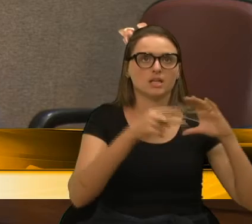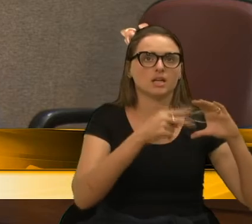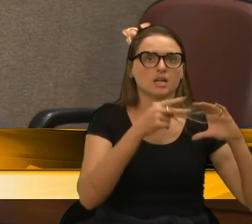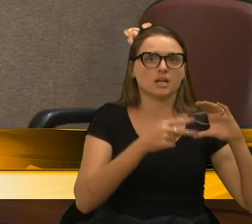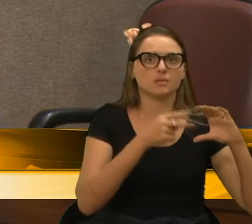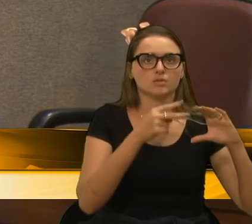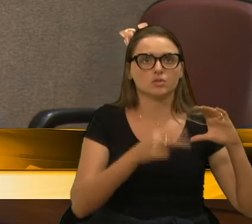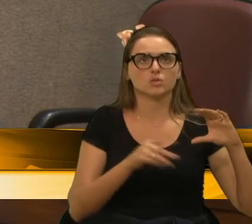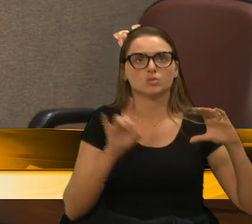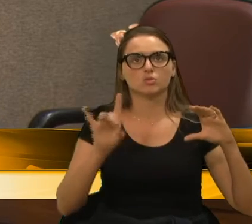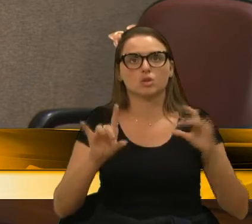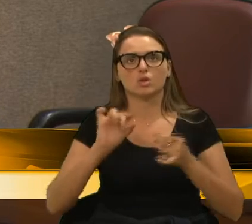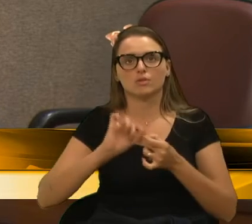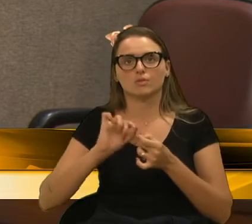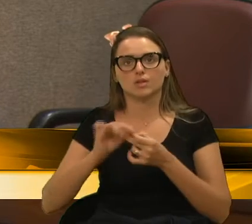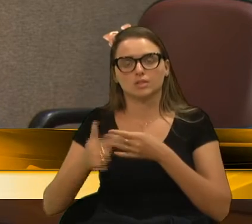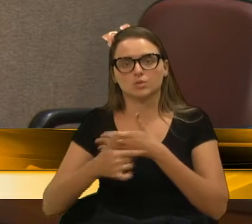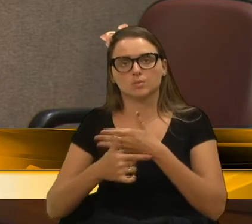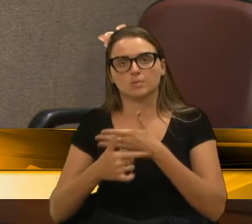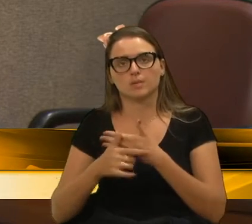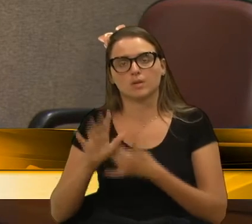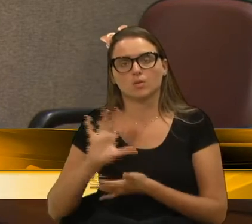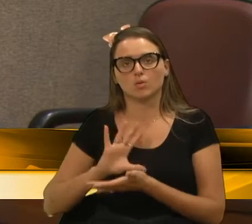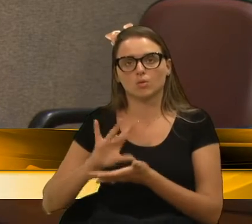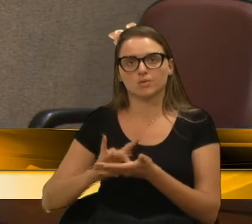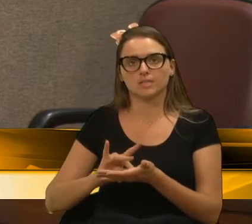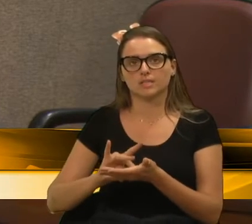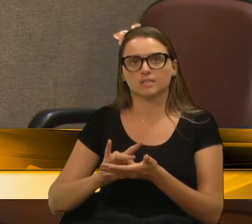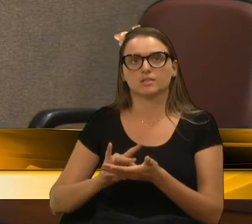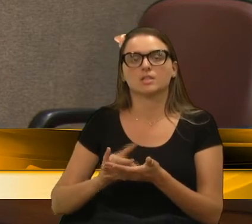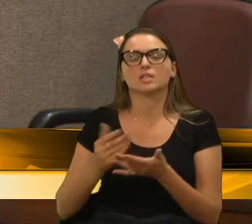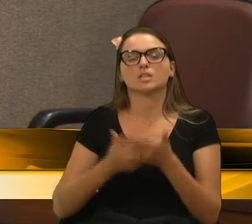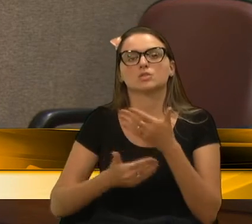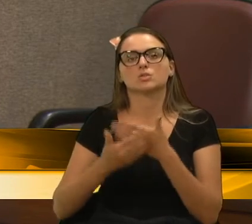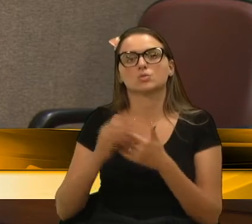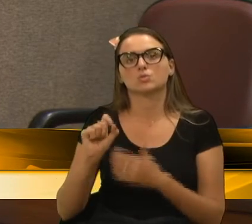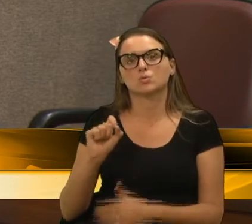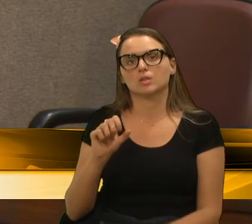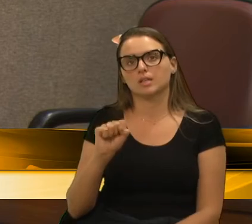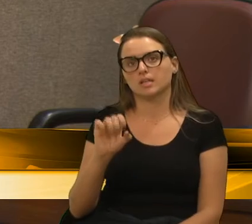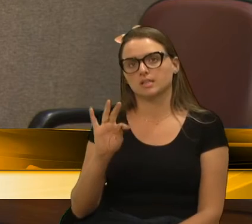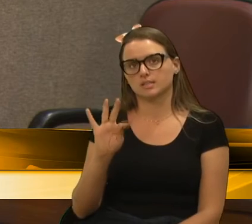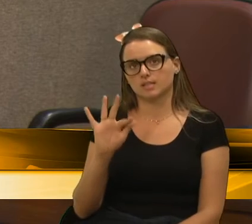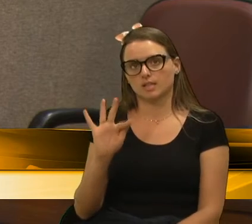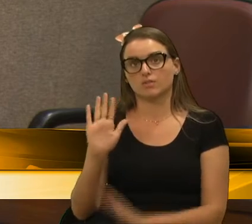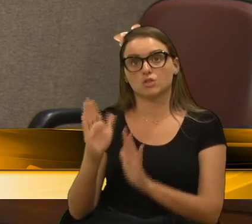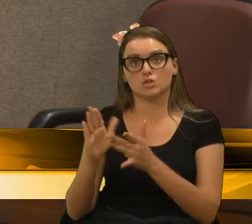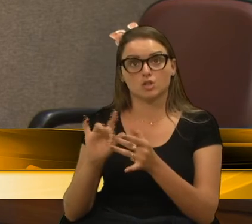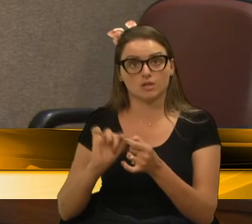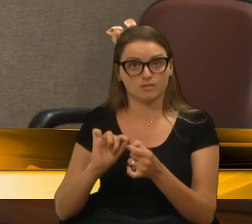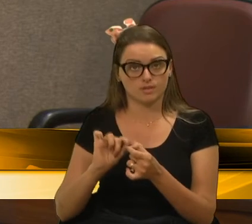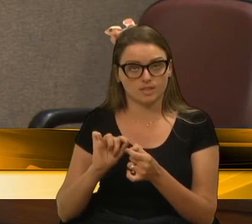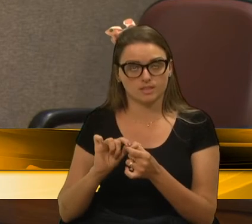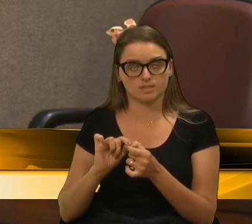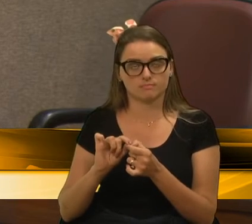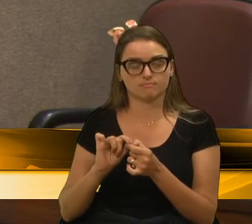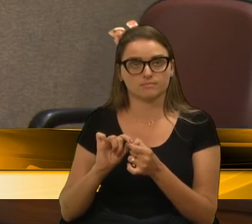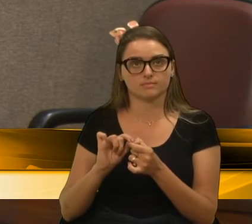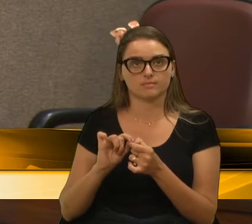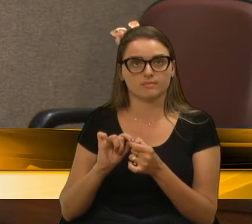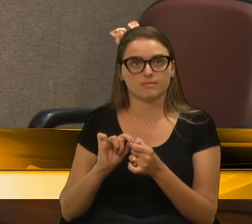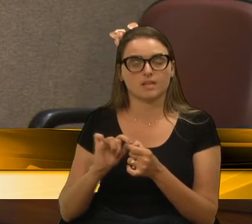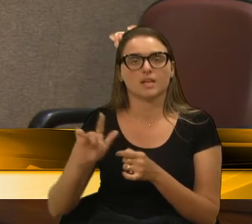ela apenas cumpre uma formalização legal daquilo que o STF já pacificou e para